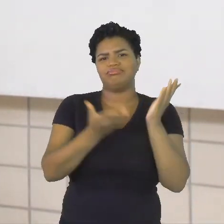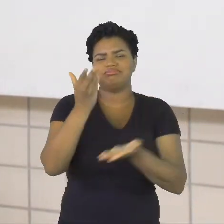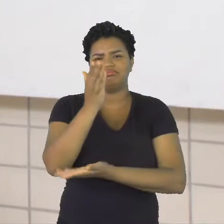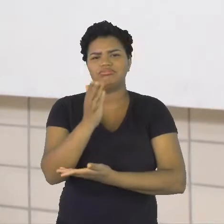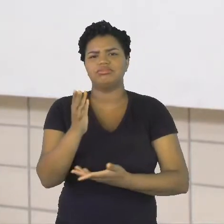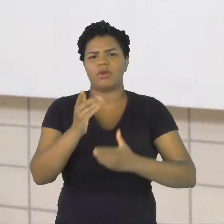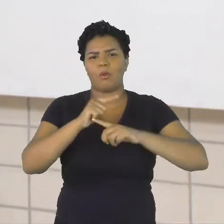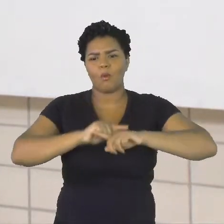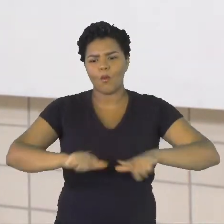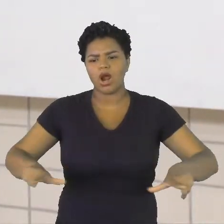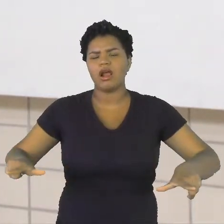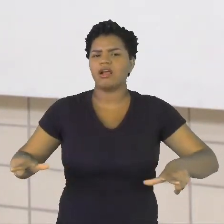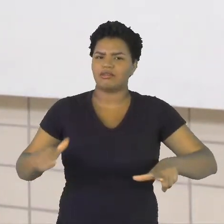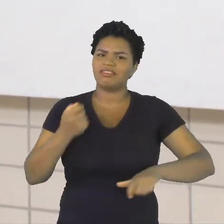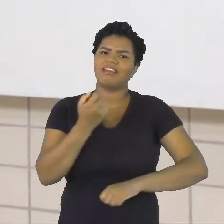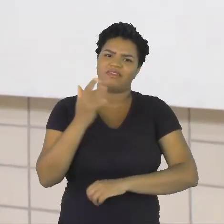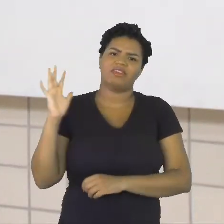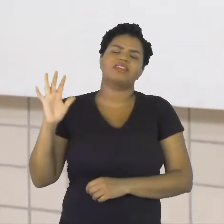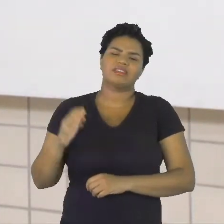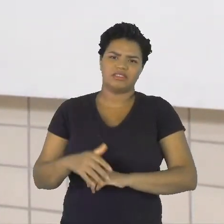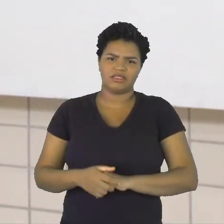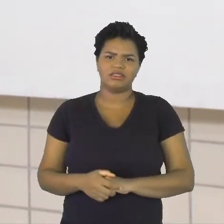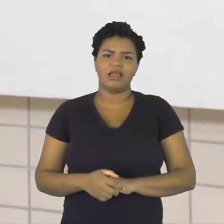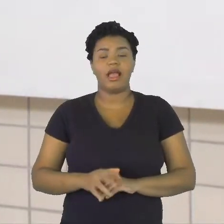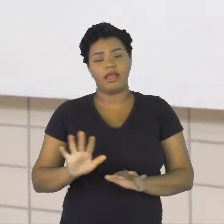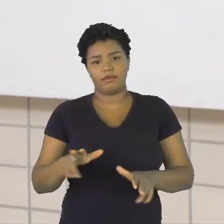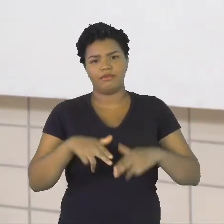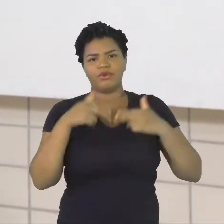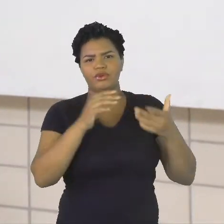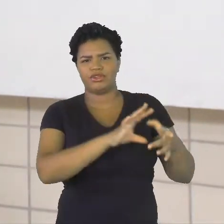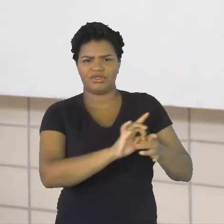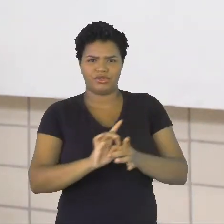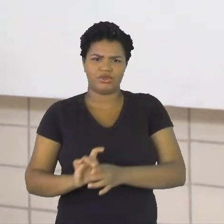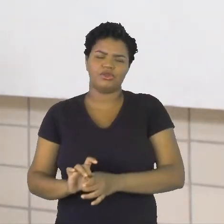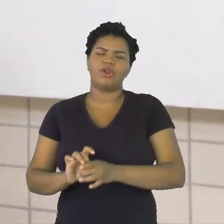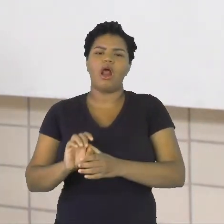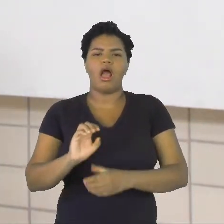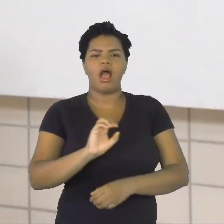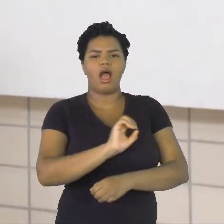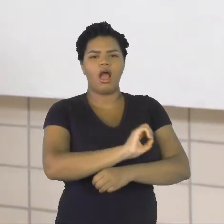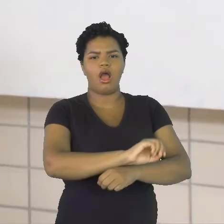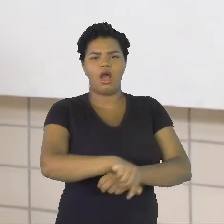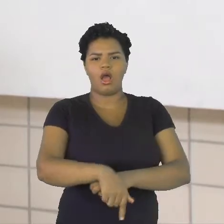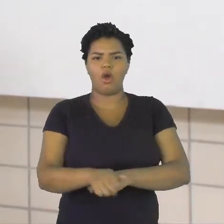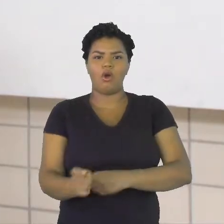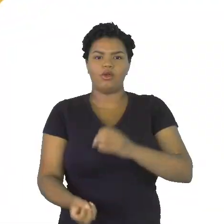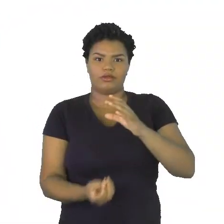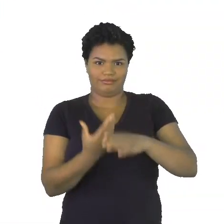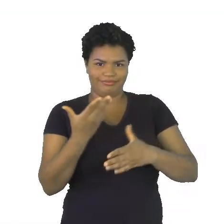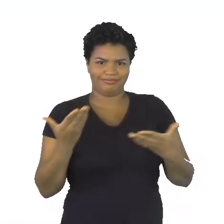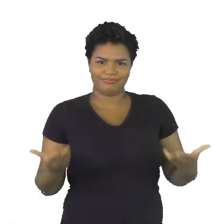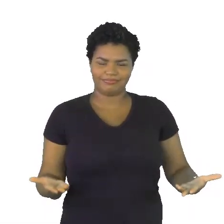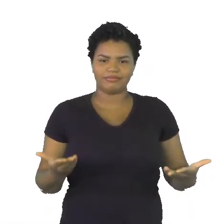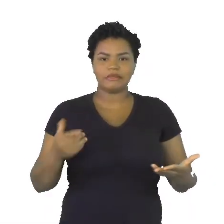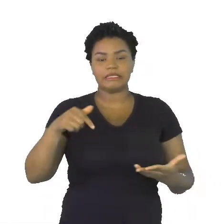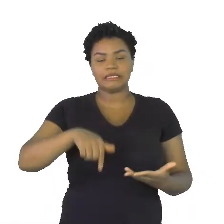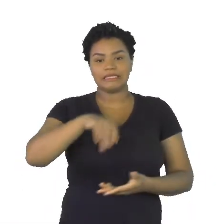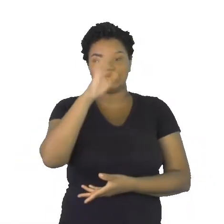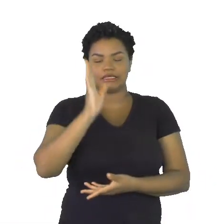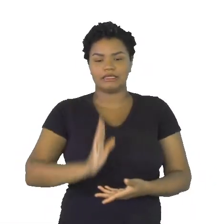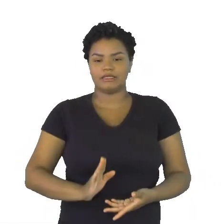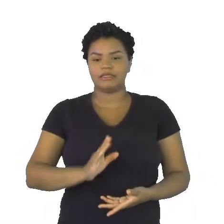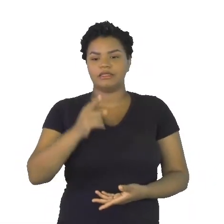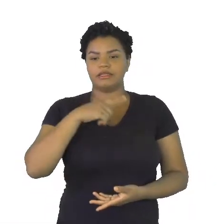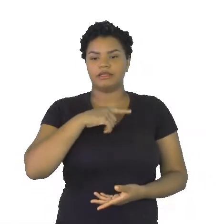essa devastação ali da floresta. E foi nesse contexto que essa ONG surgiu. Nós temos também aqui no Brasil a